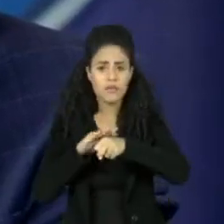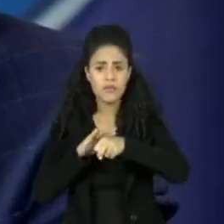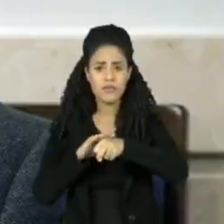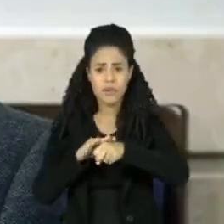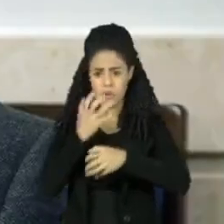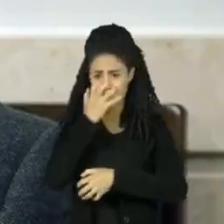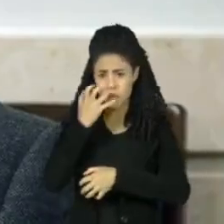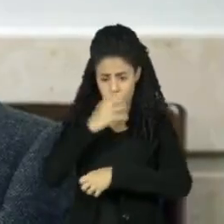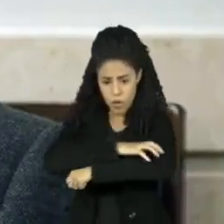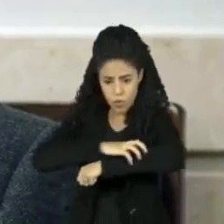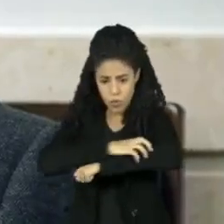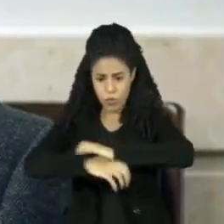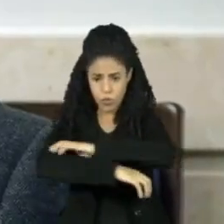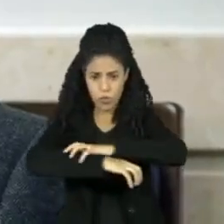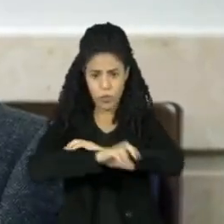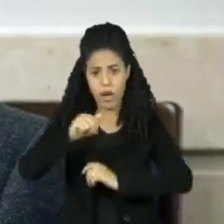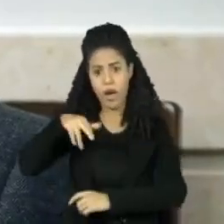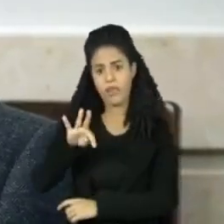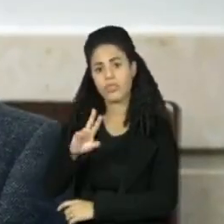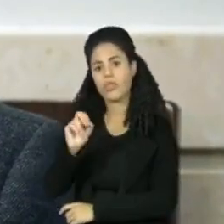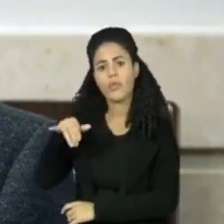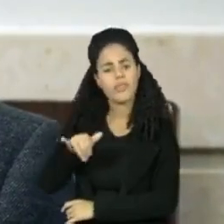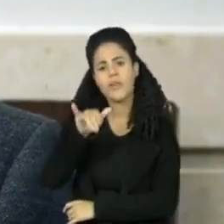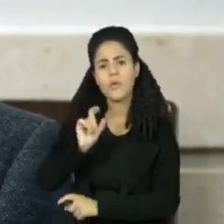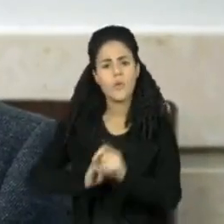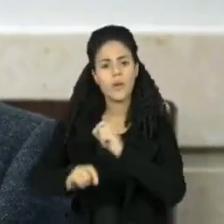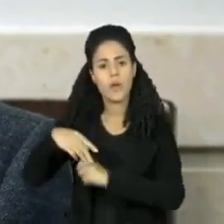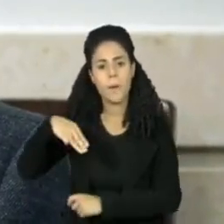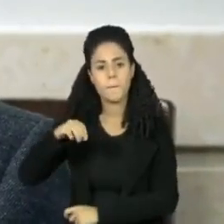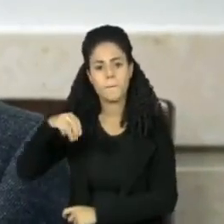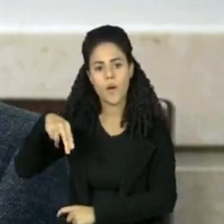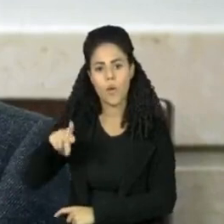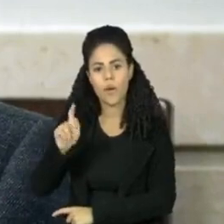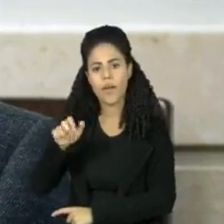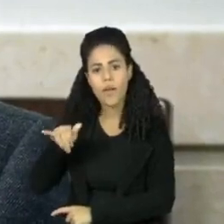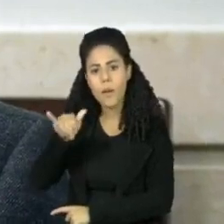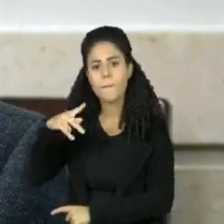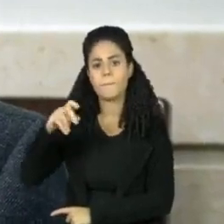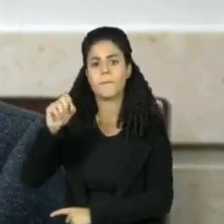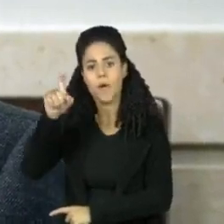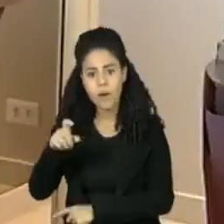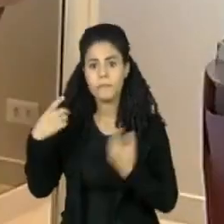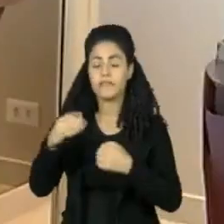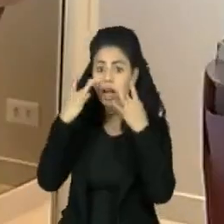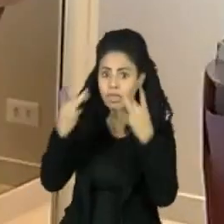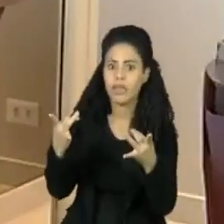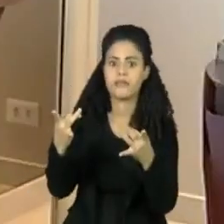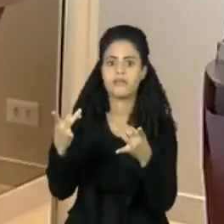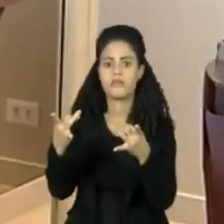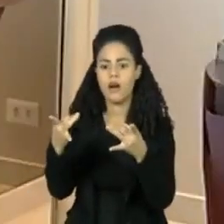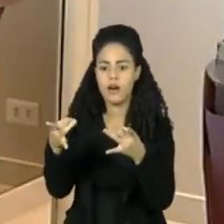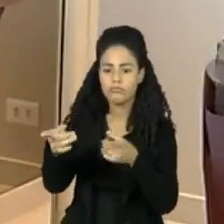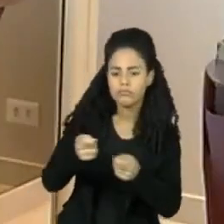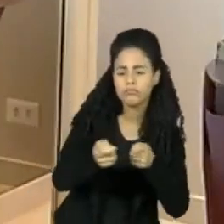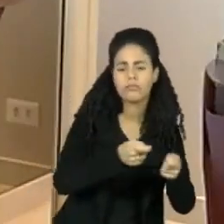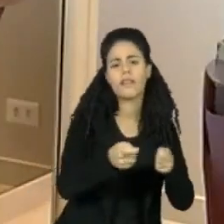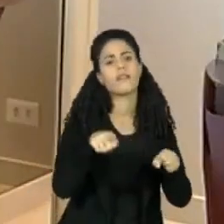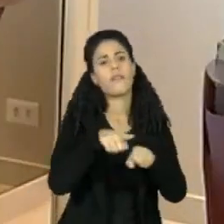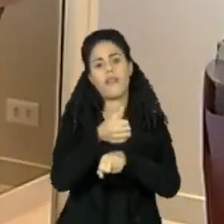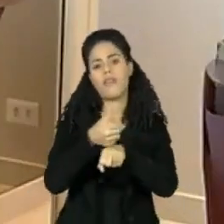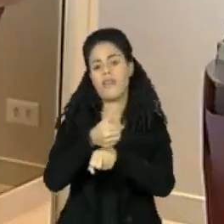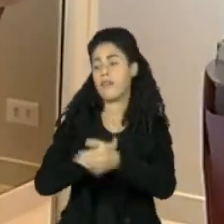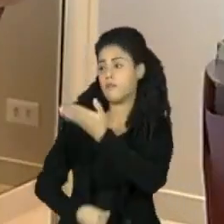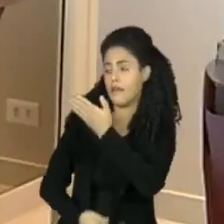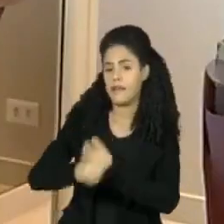Infecciosas, Antony Fauti, a declarar que a monkeypox precisa ser levada mais a sério. Essa infectologista brasileira